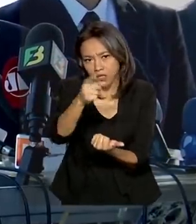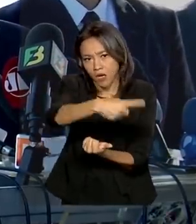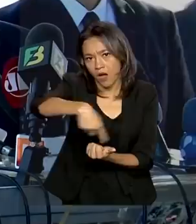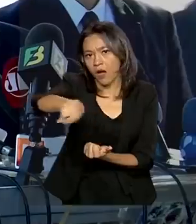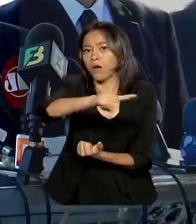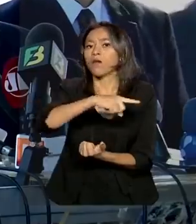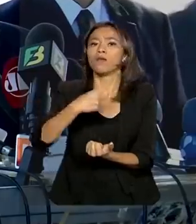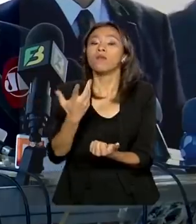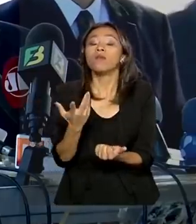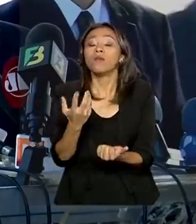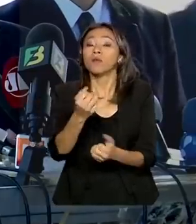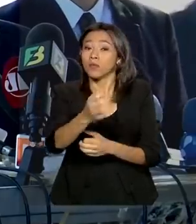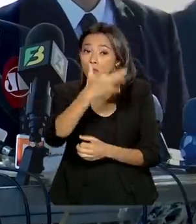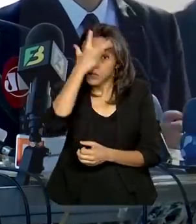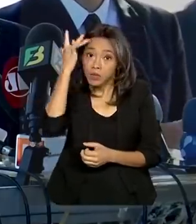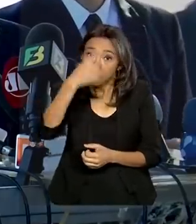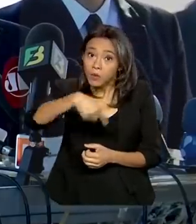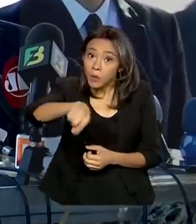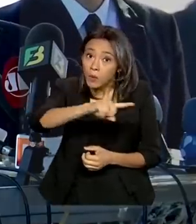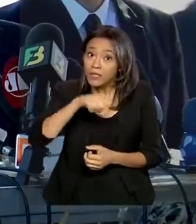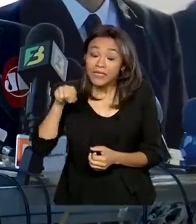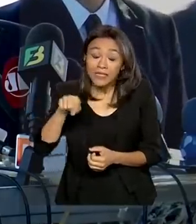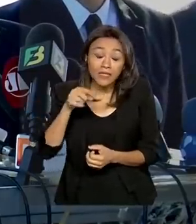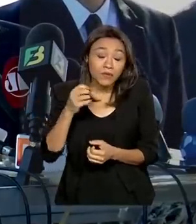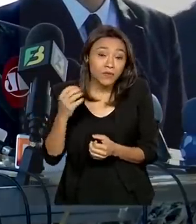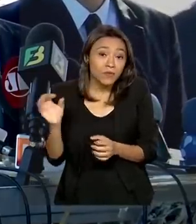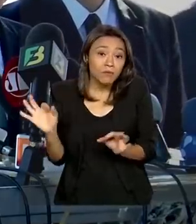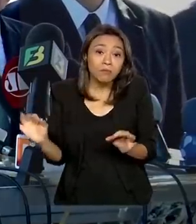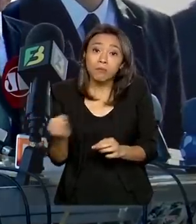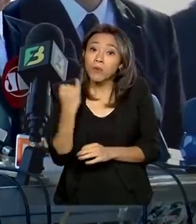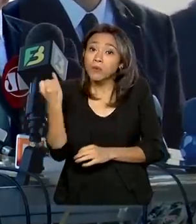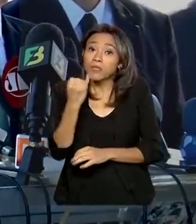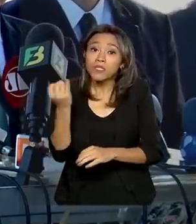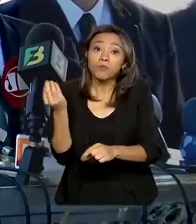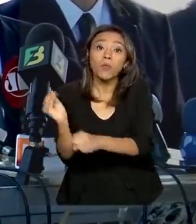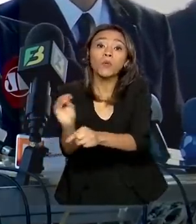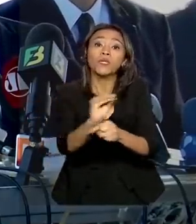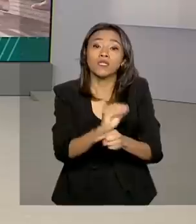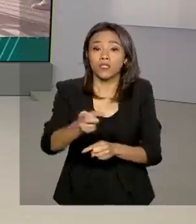Isso lançou uma enorme camada de proteção para os invisíveis.